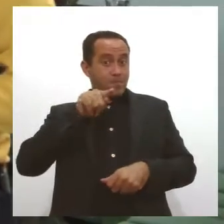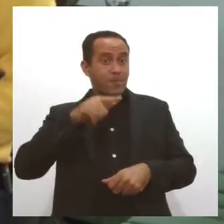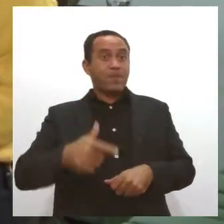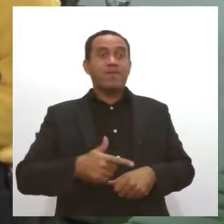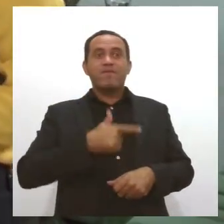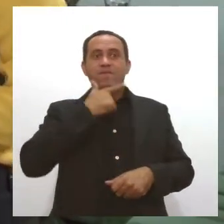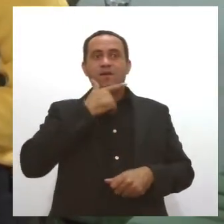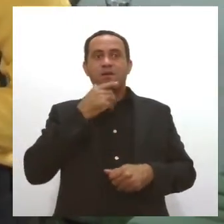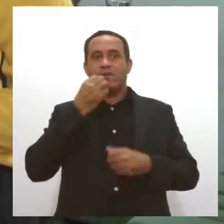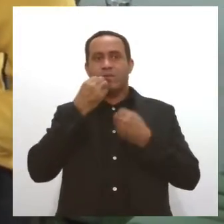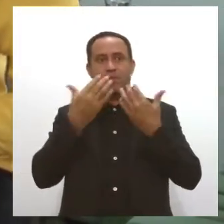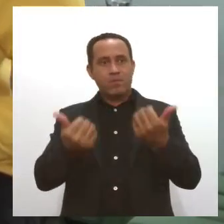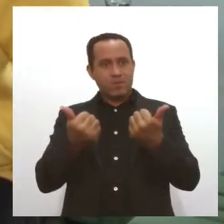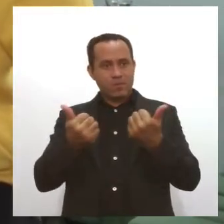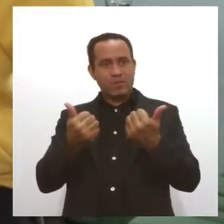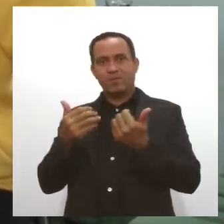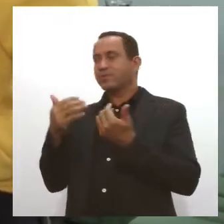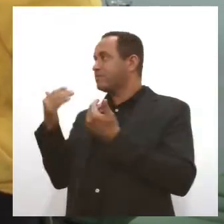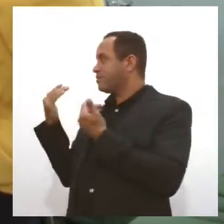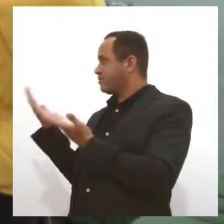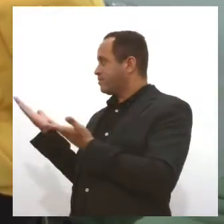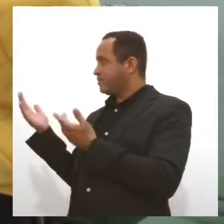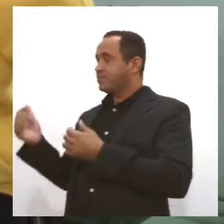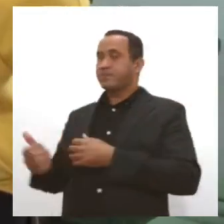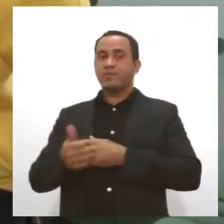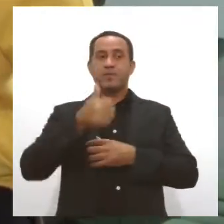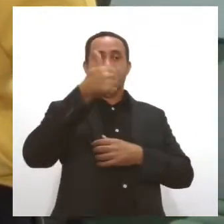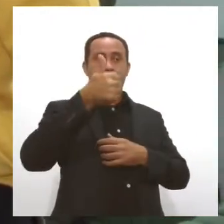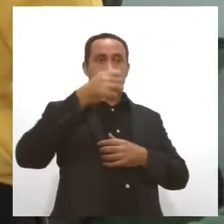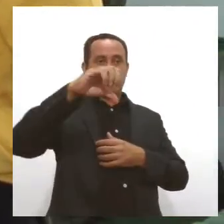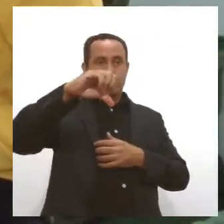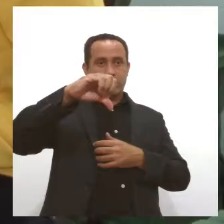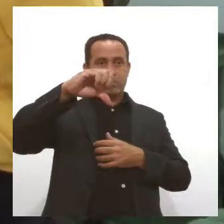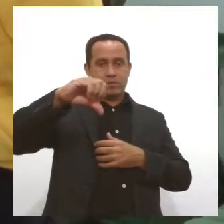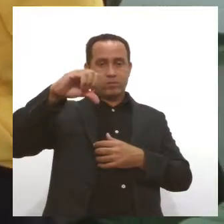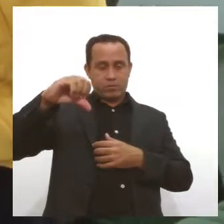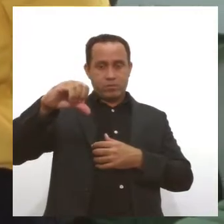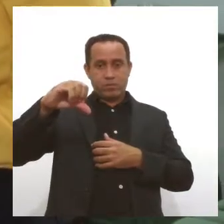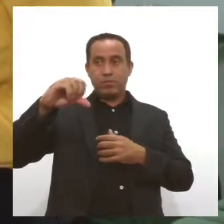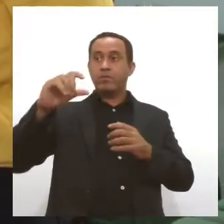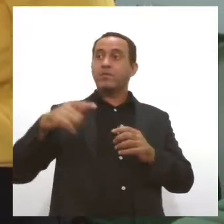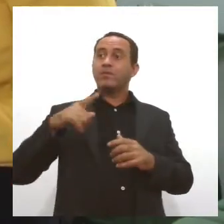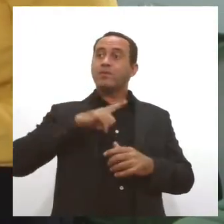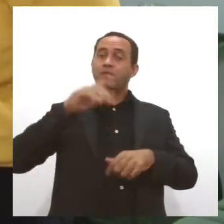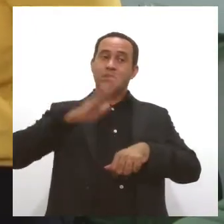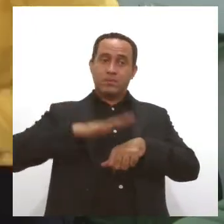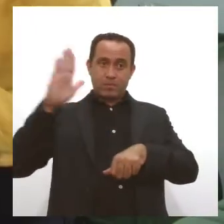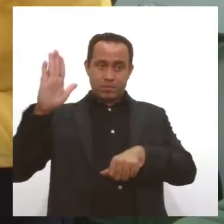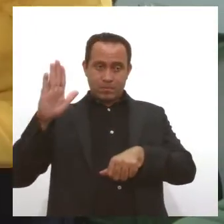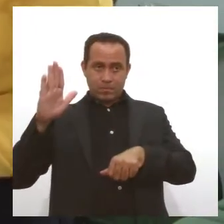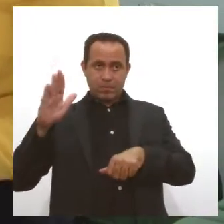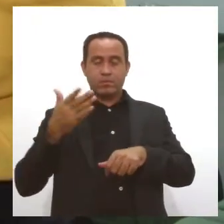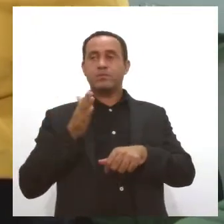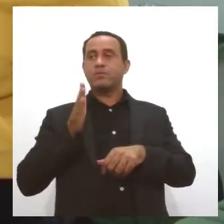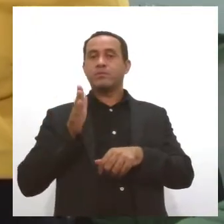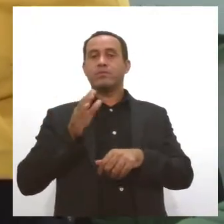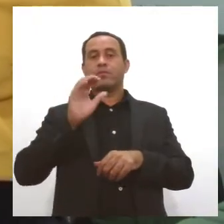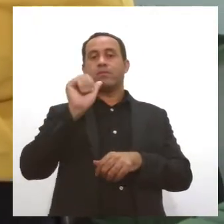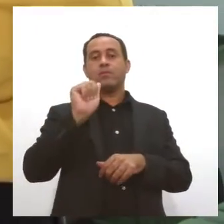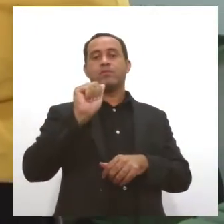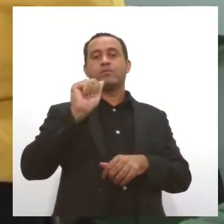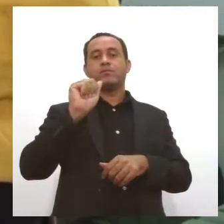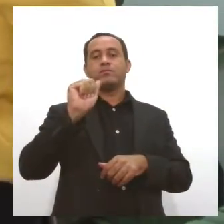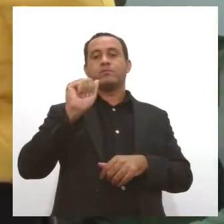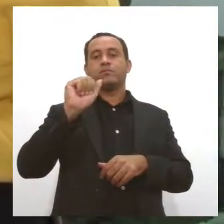não é isso, Poliana? Isso. Para a Recenseador, no caso, são 1.909, e o restante para a CEM e a CS. A CEM é agente